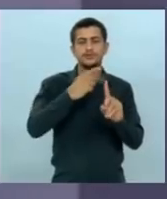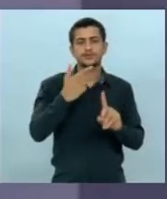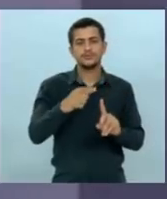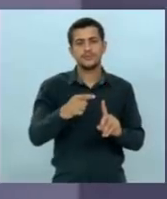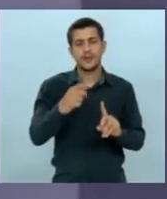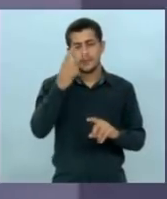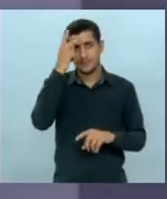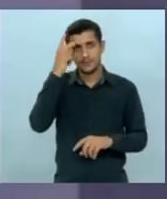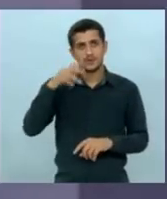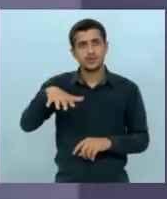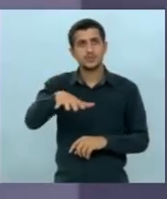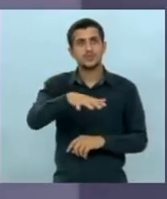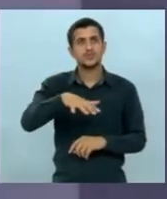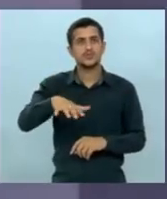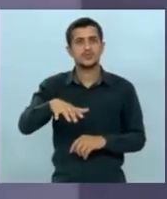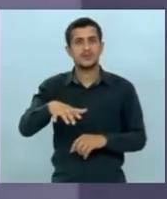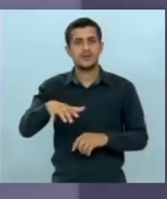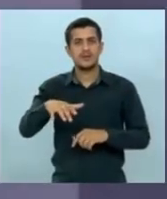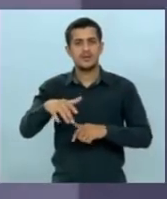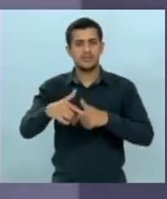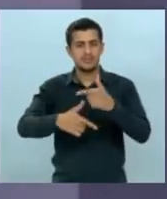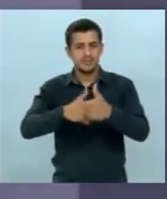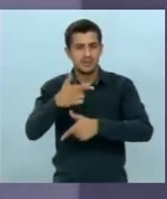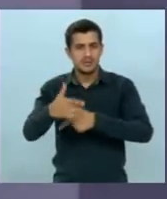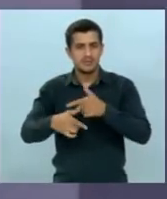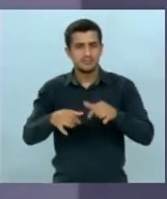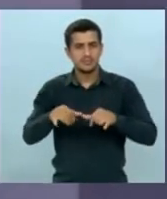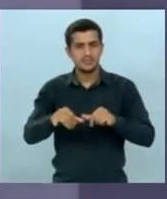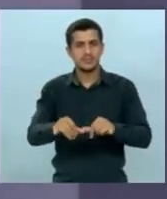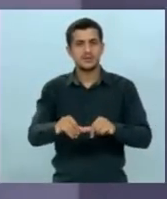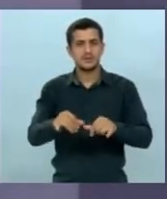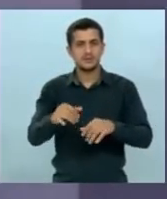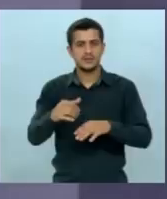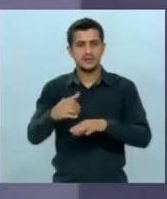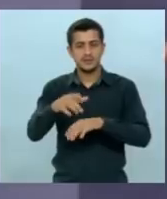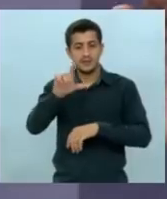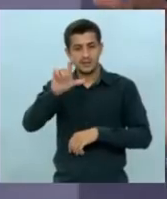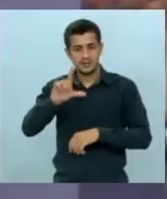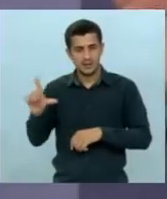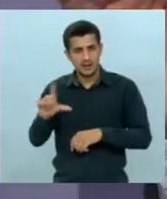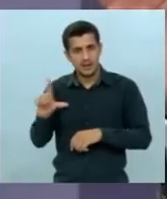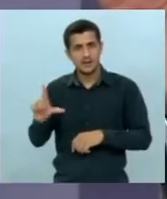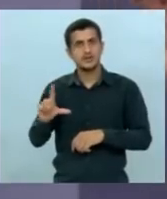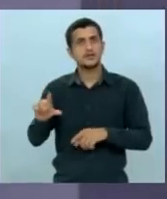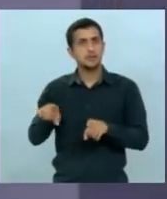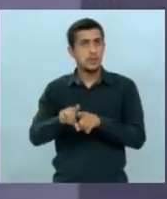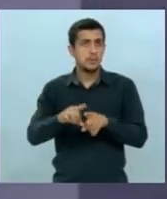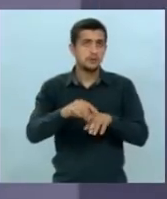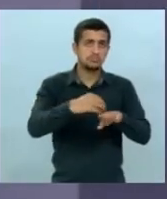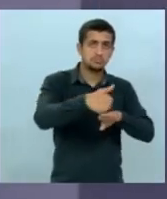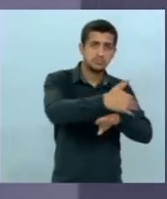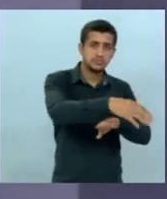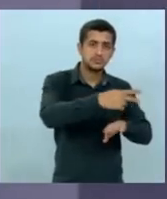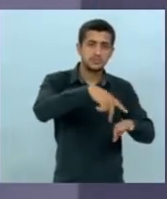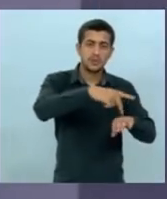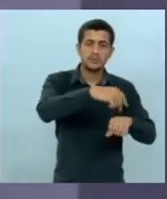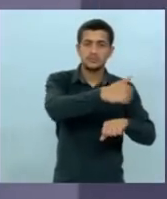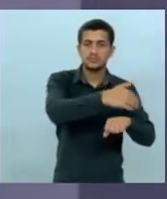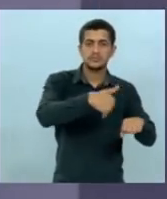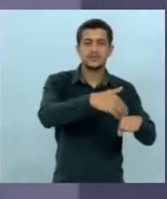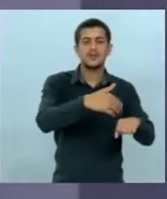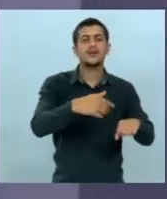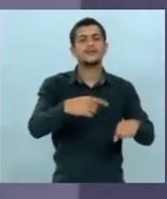as pessoas comerciantes dessa região da costa leste e mesmo da região de fronteira que foi